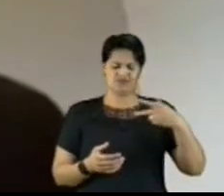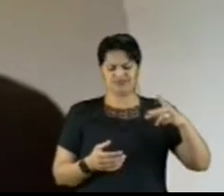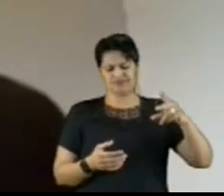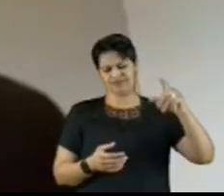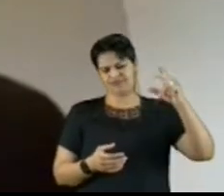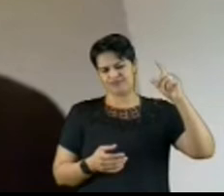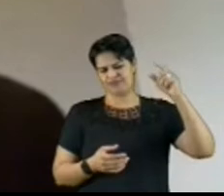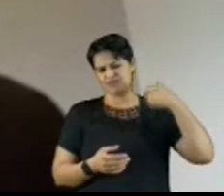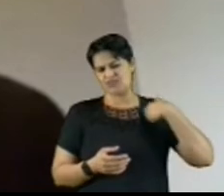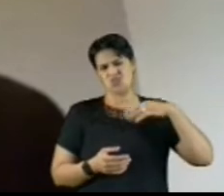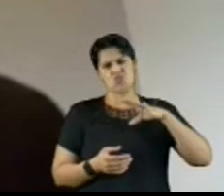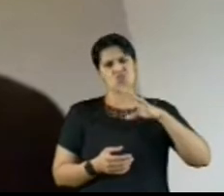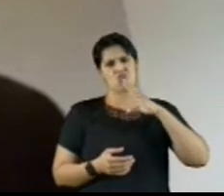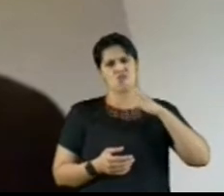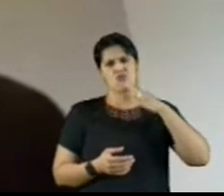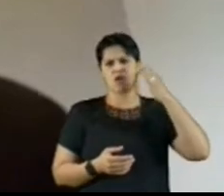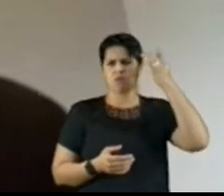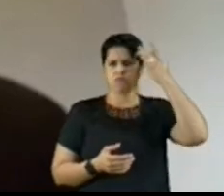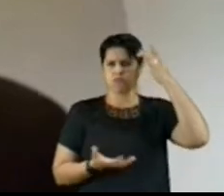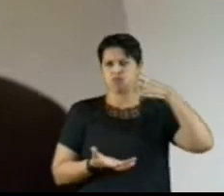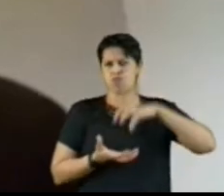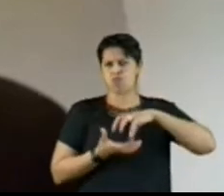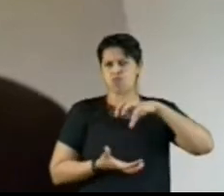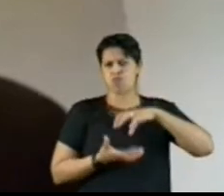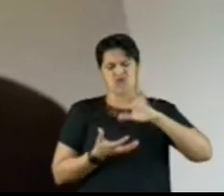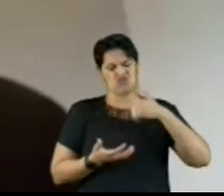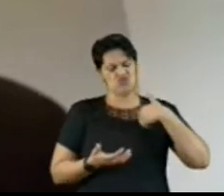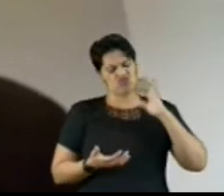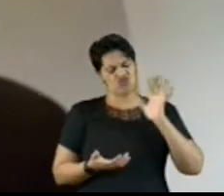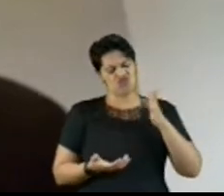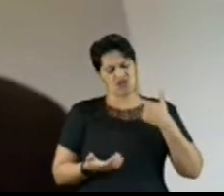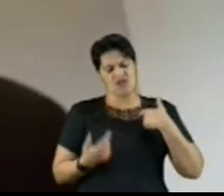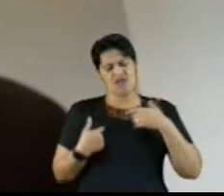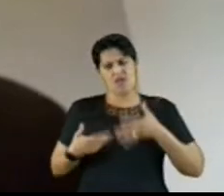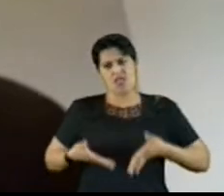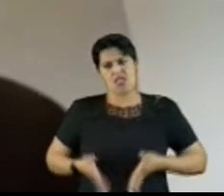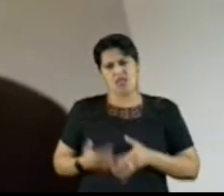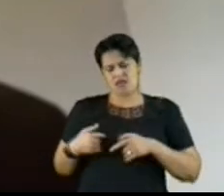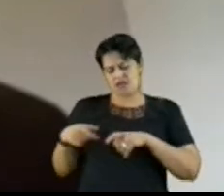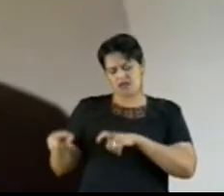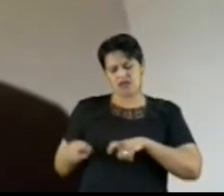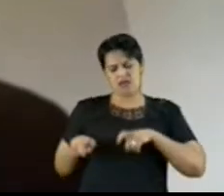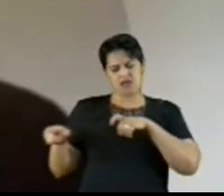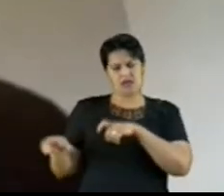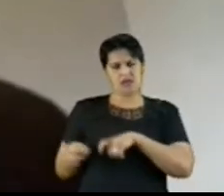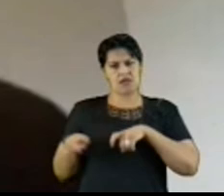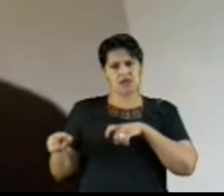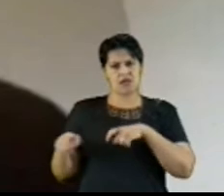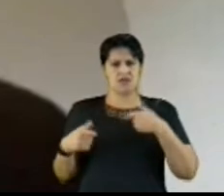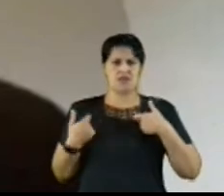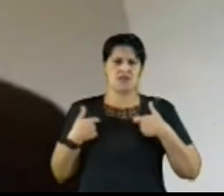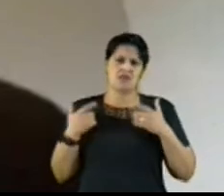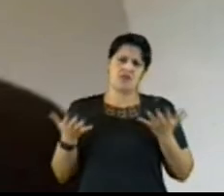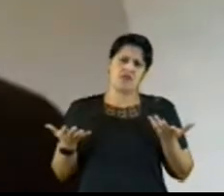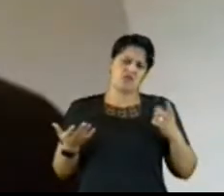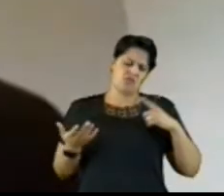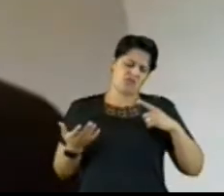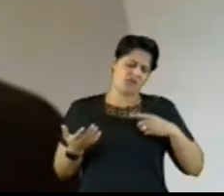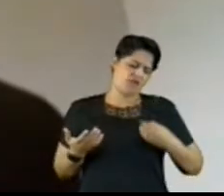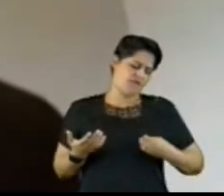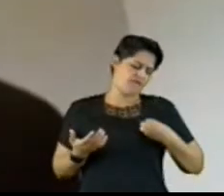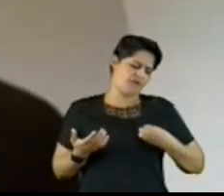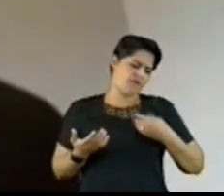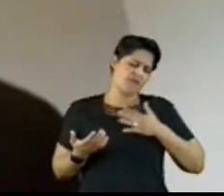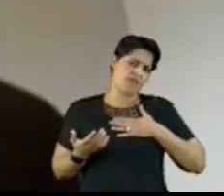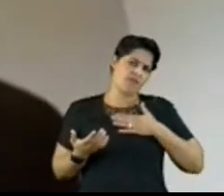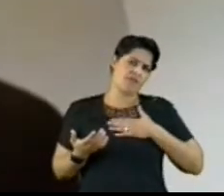como um homem lá do interior e que teve boa parte da sua